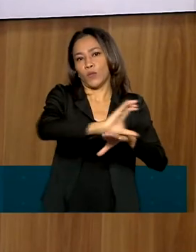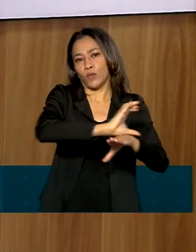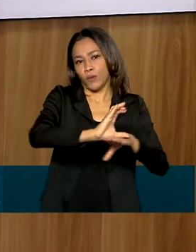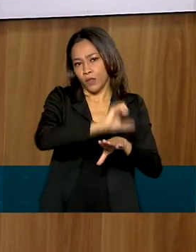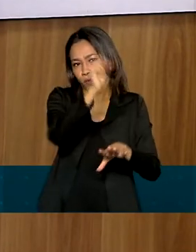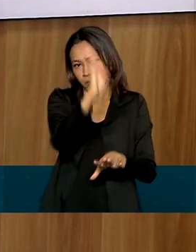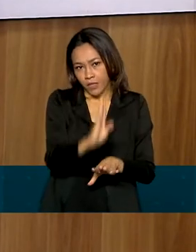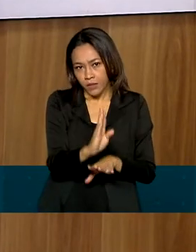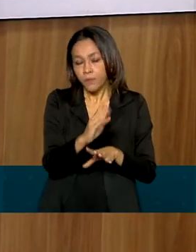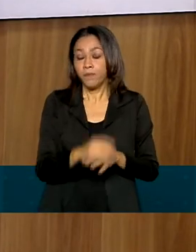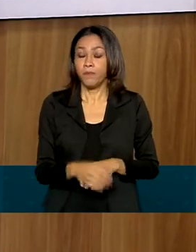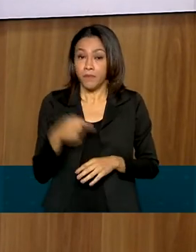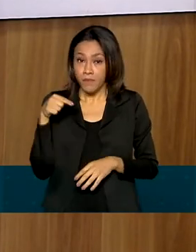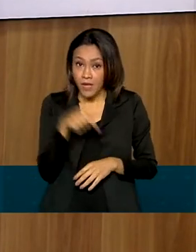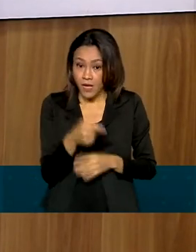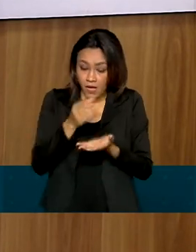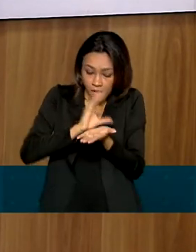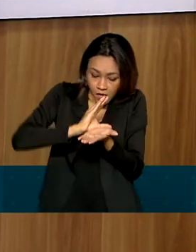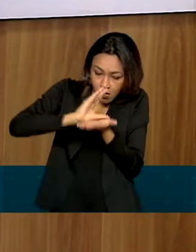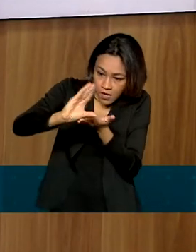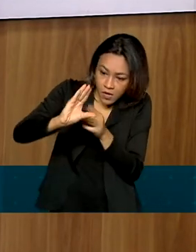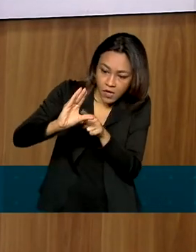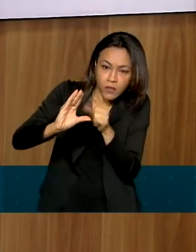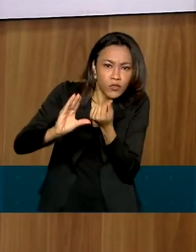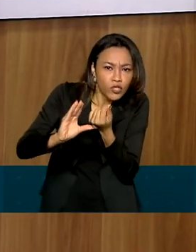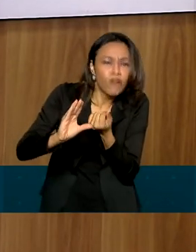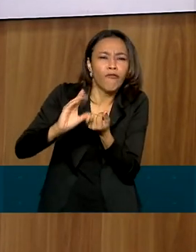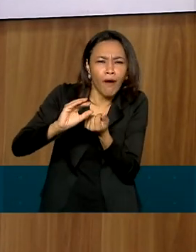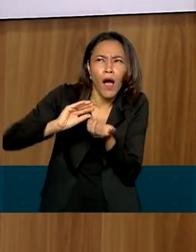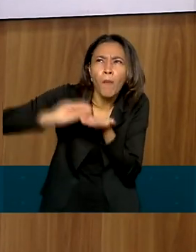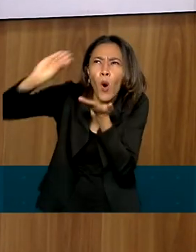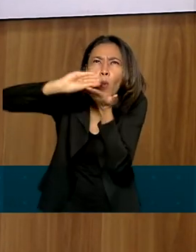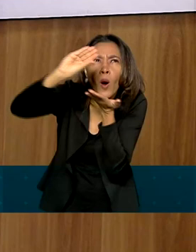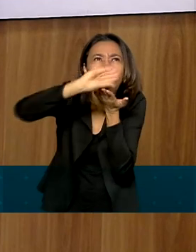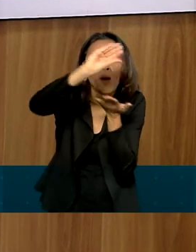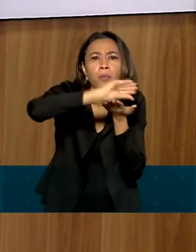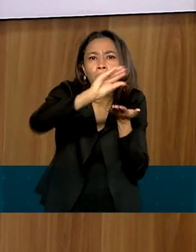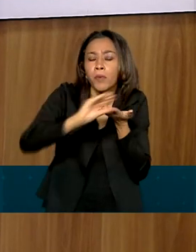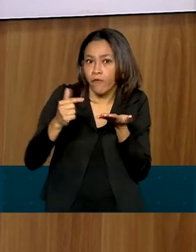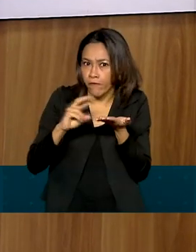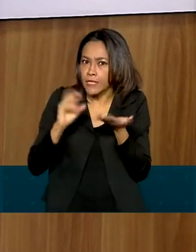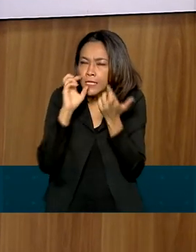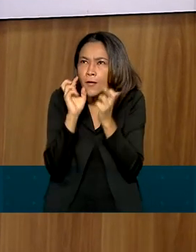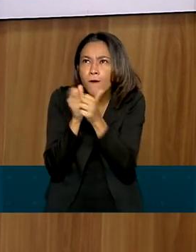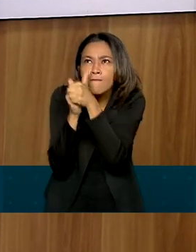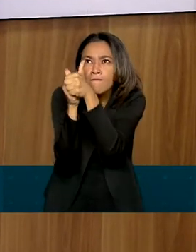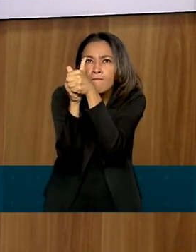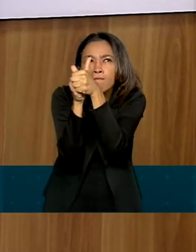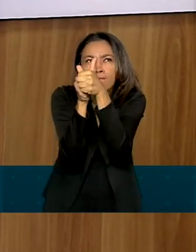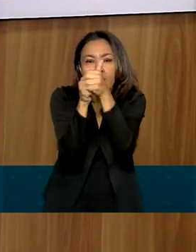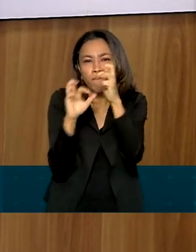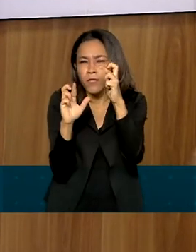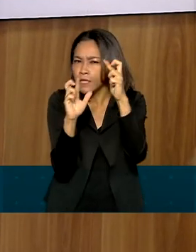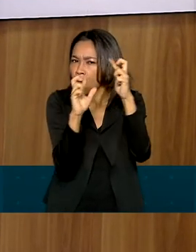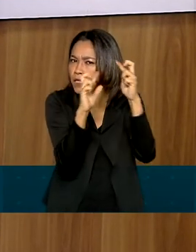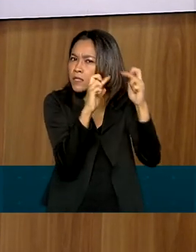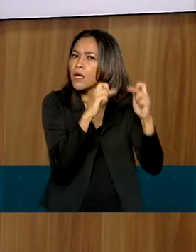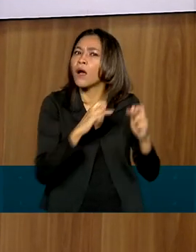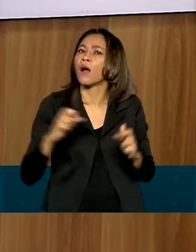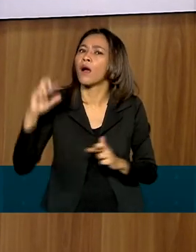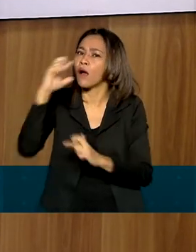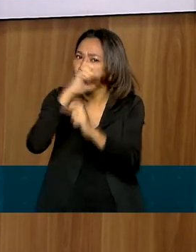Esse recurso vai chegar lá na ponta, ele vai ser muito fiscalizado, porque uma das grandes